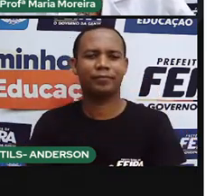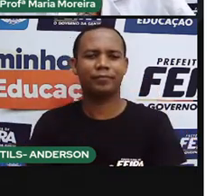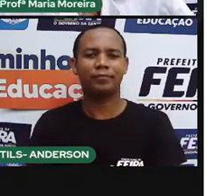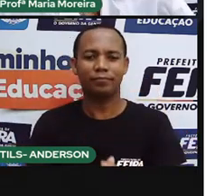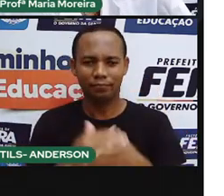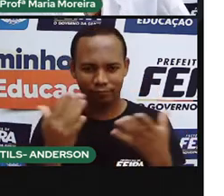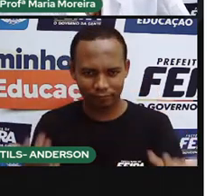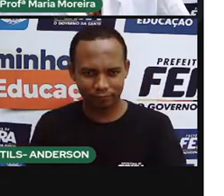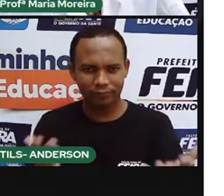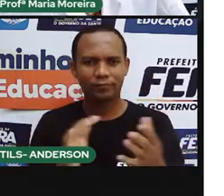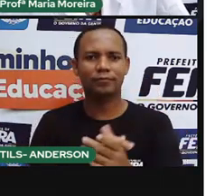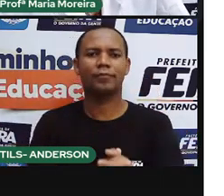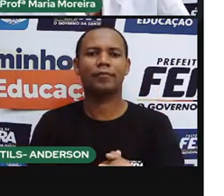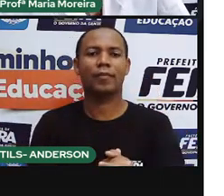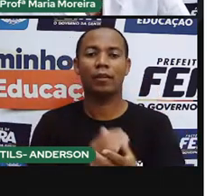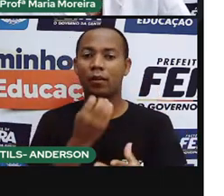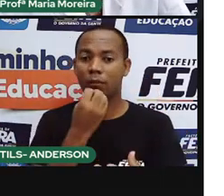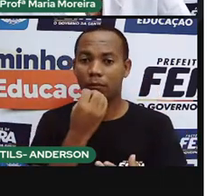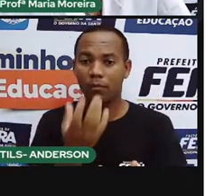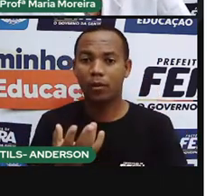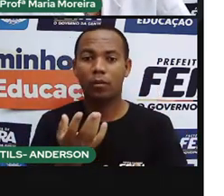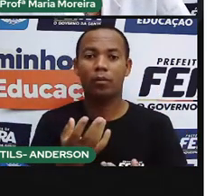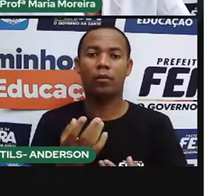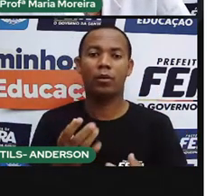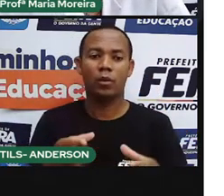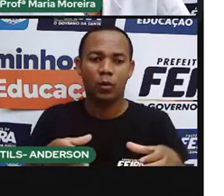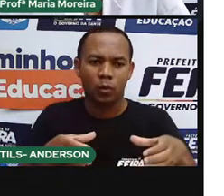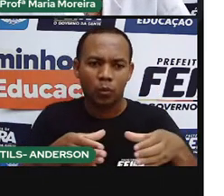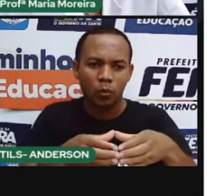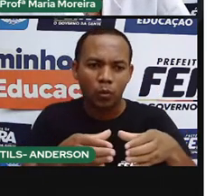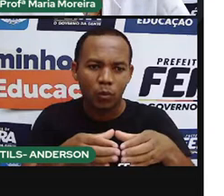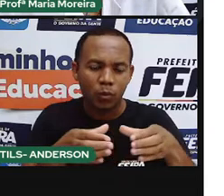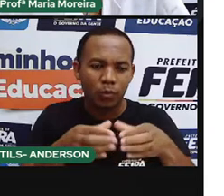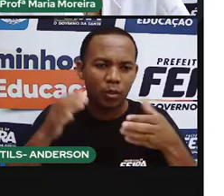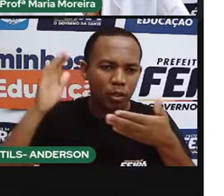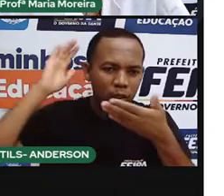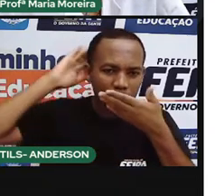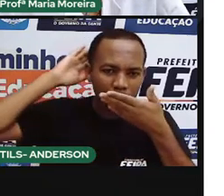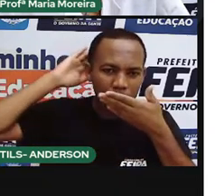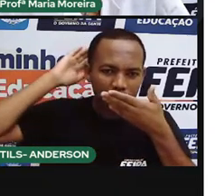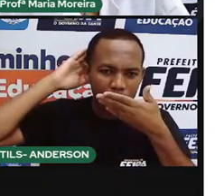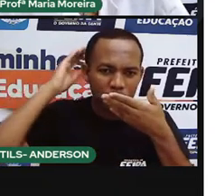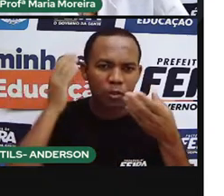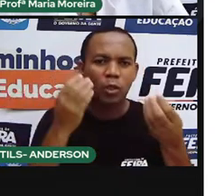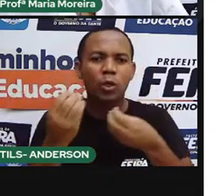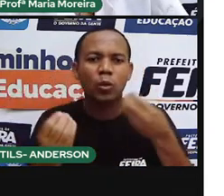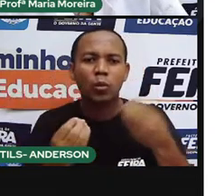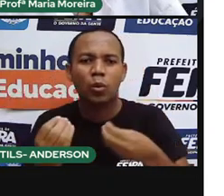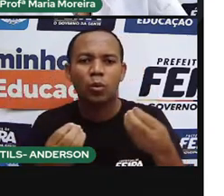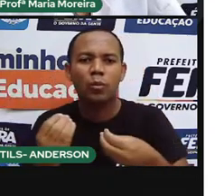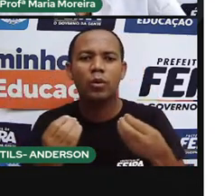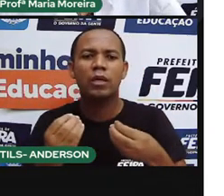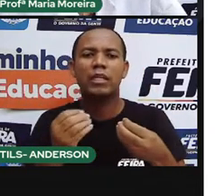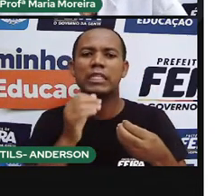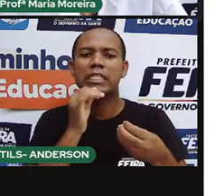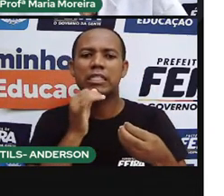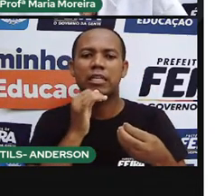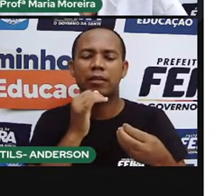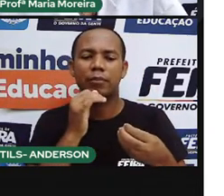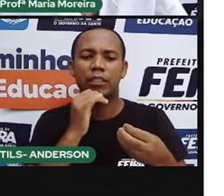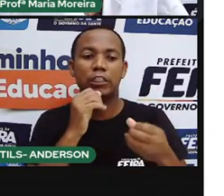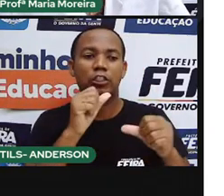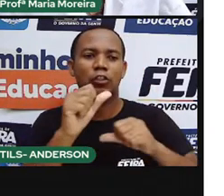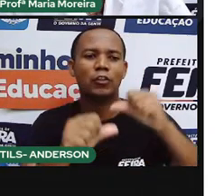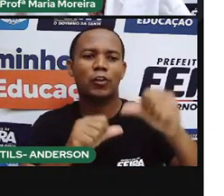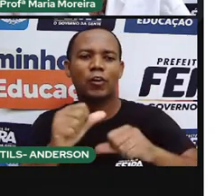Vamos lá. Bom, os indígenas realizam rituais de passagem entre a casa e a criança para a vida